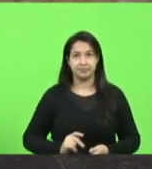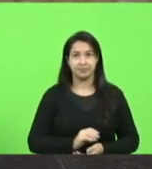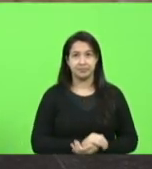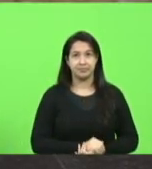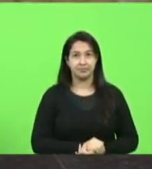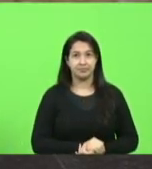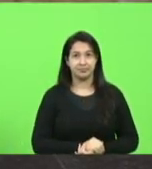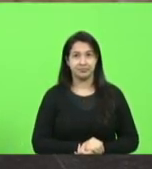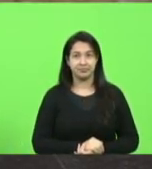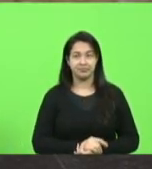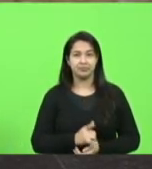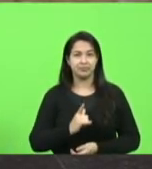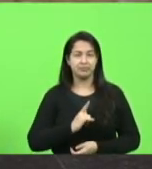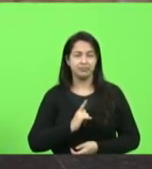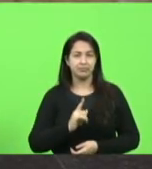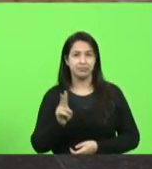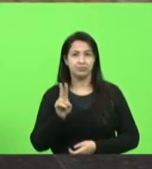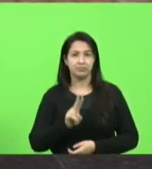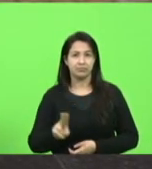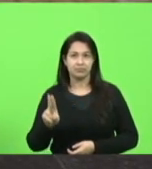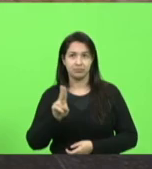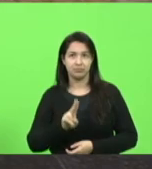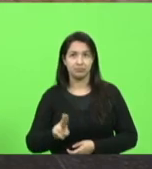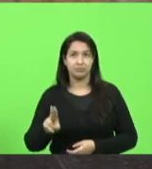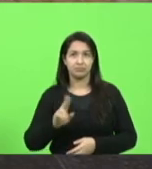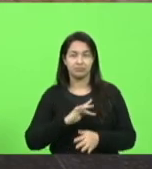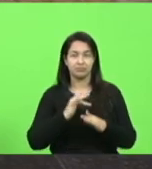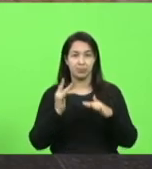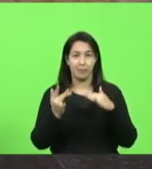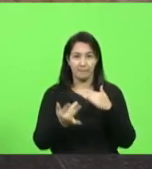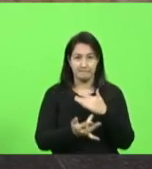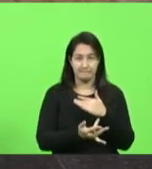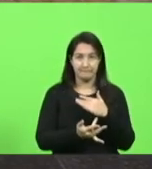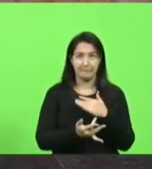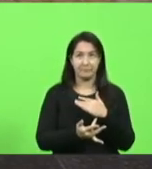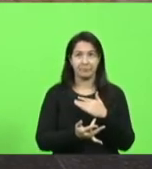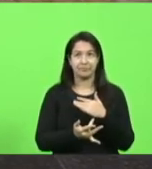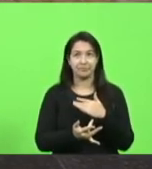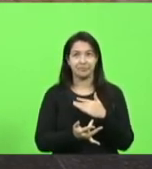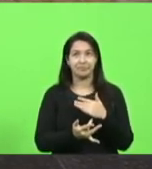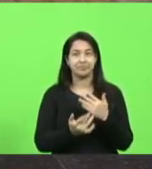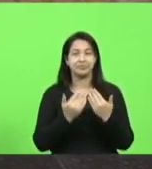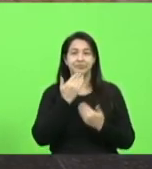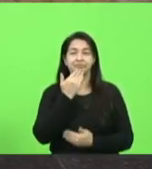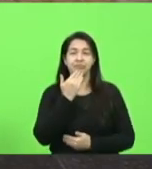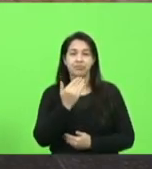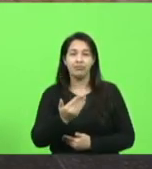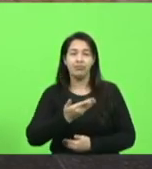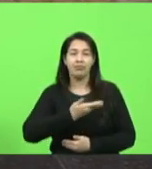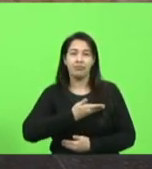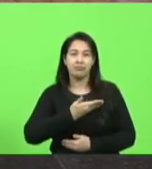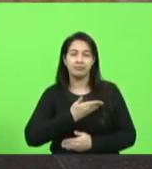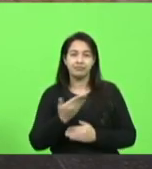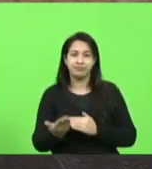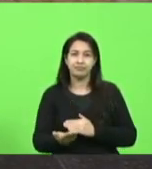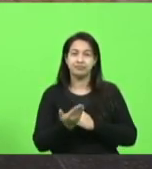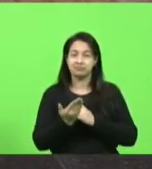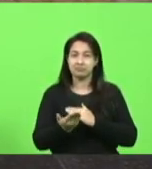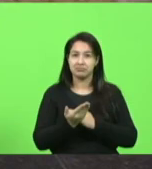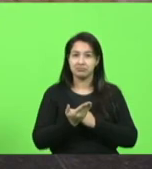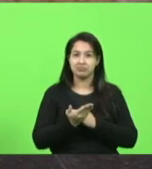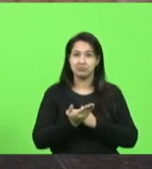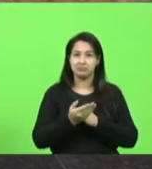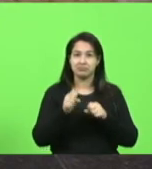eu tenho utilizado nas minhas mídias sociais e tenho pedido para que meus amigos ajudem a compartilhar uma situação